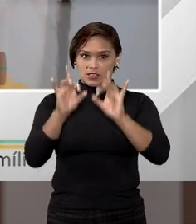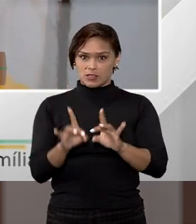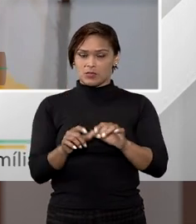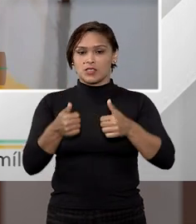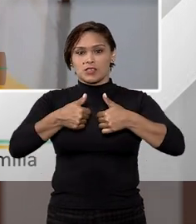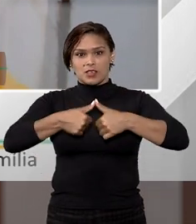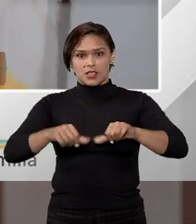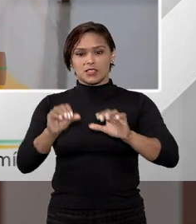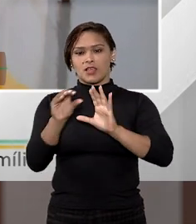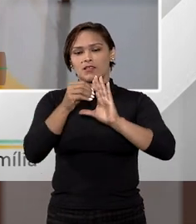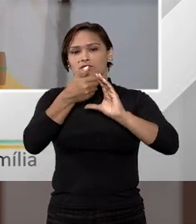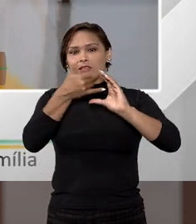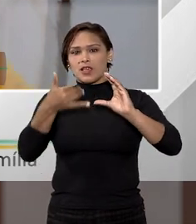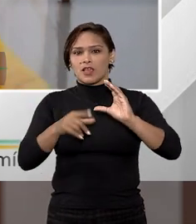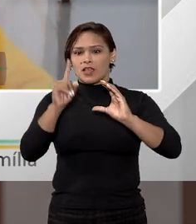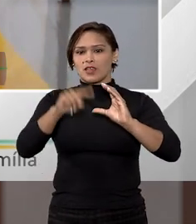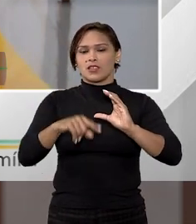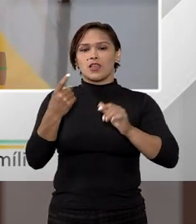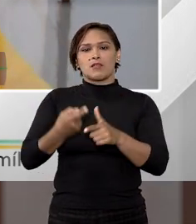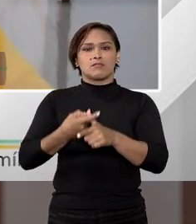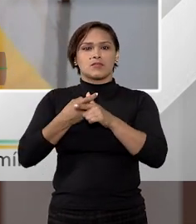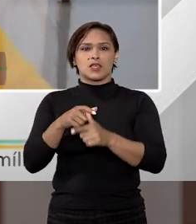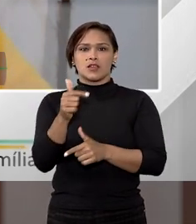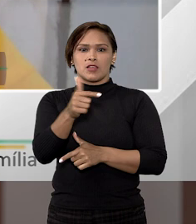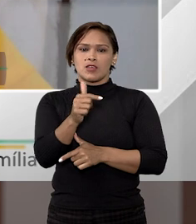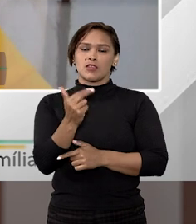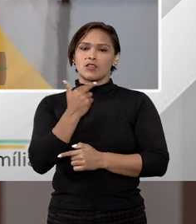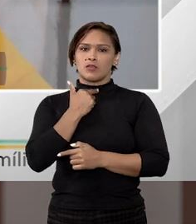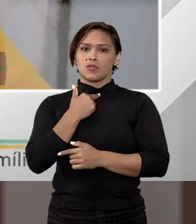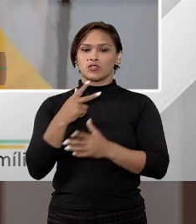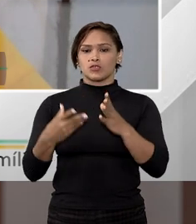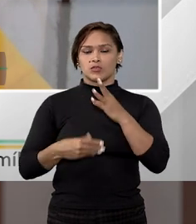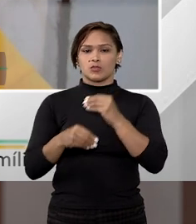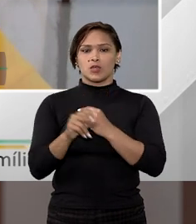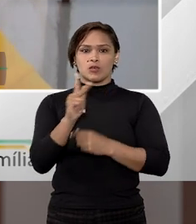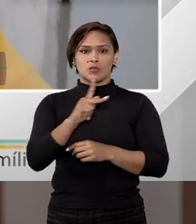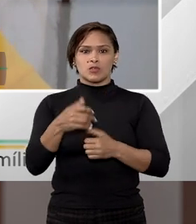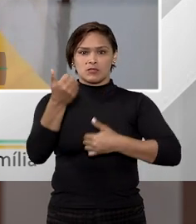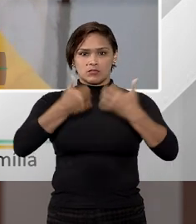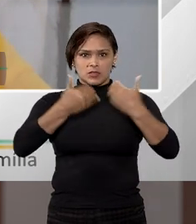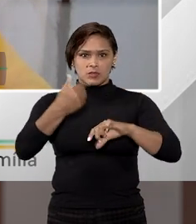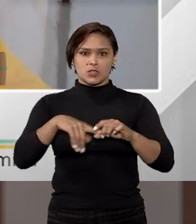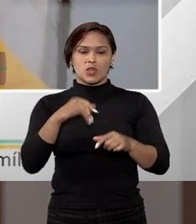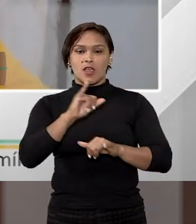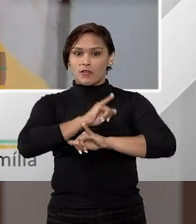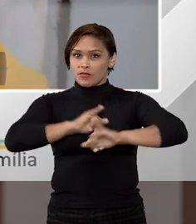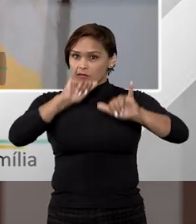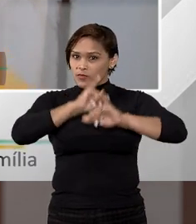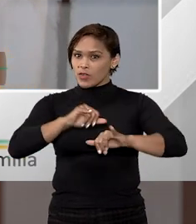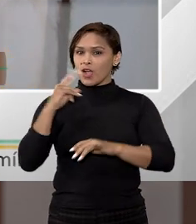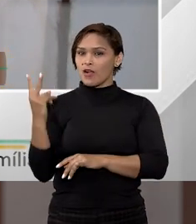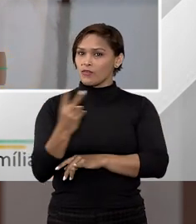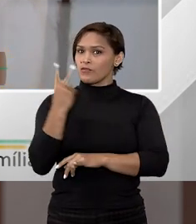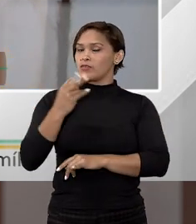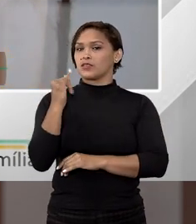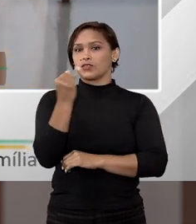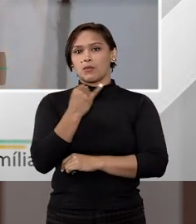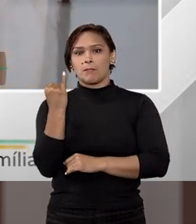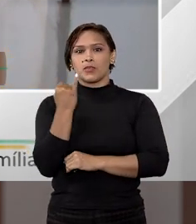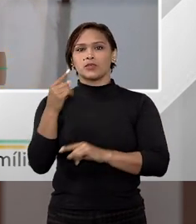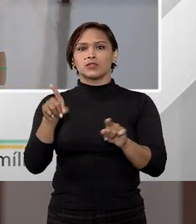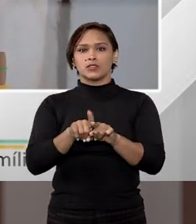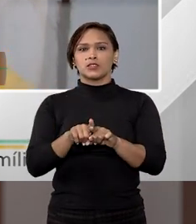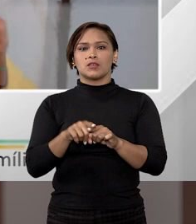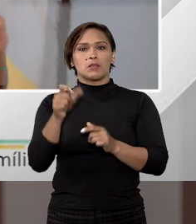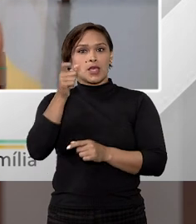ele estará na categoria das empenhorabilidades. Então, só cumprimentando o professor Vitor bem colocou, acho que essa informação do valor é importante